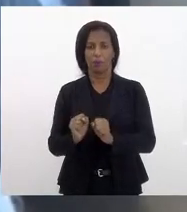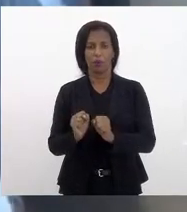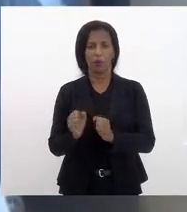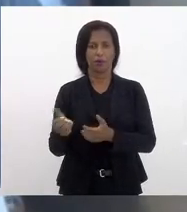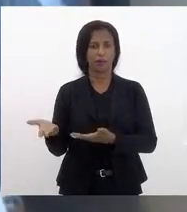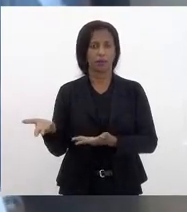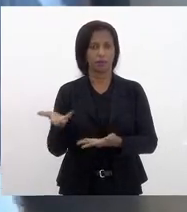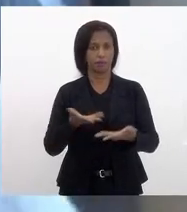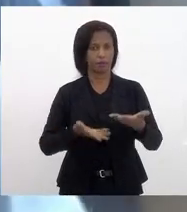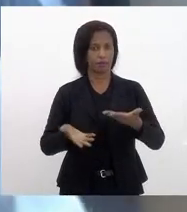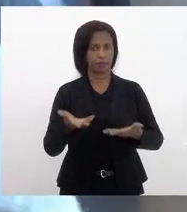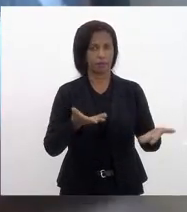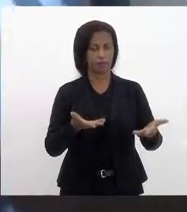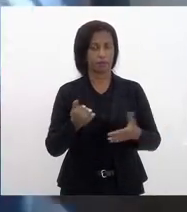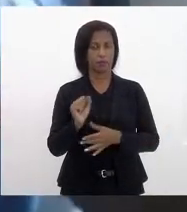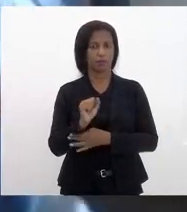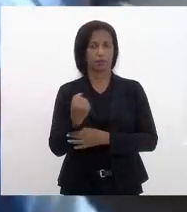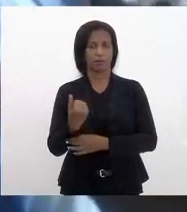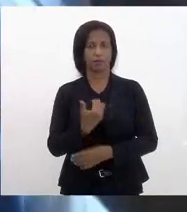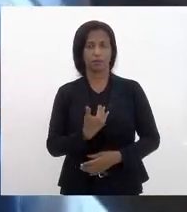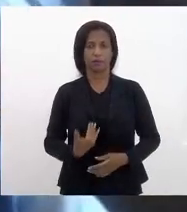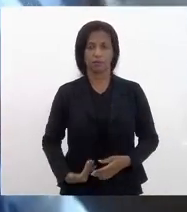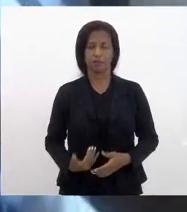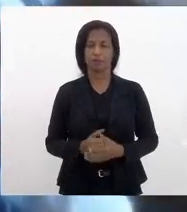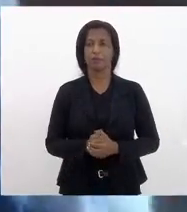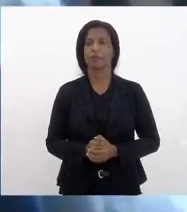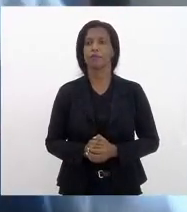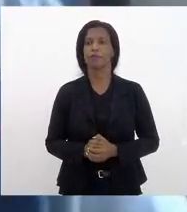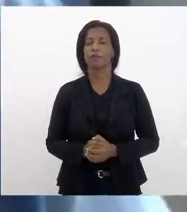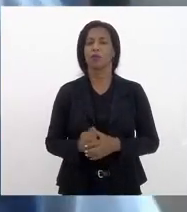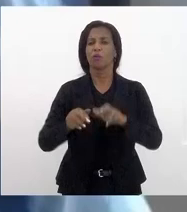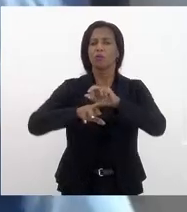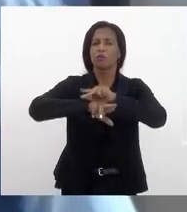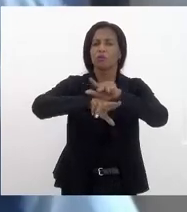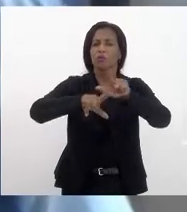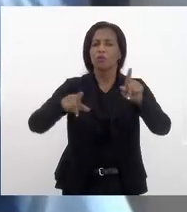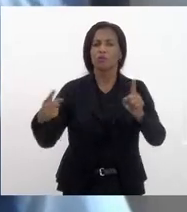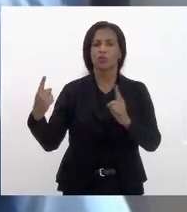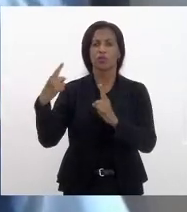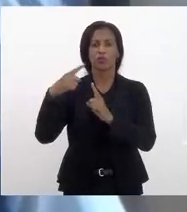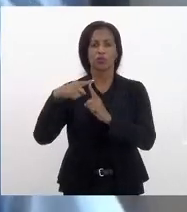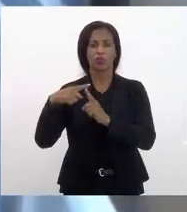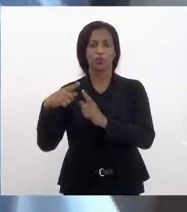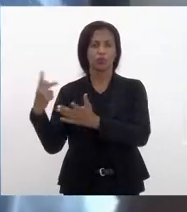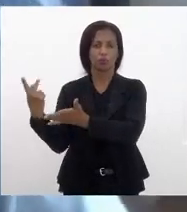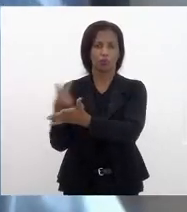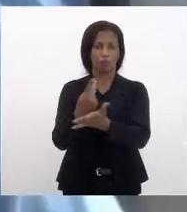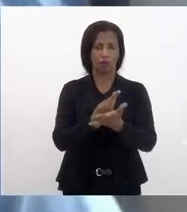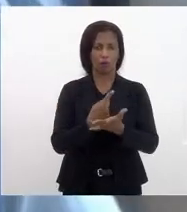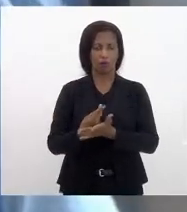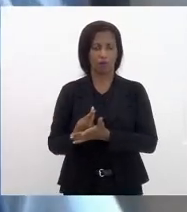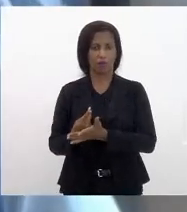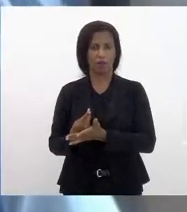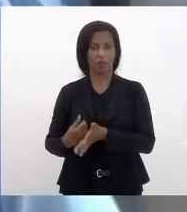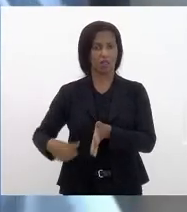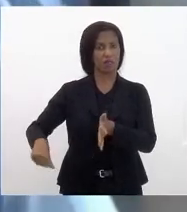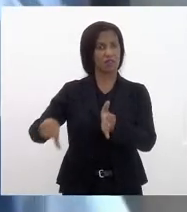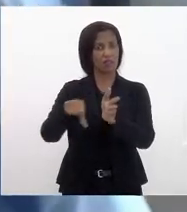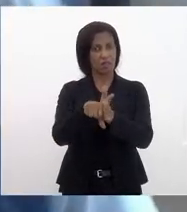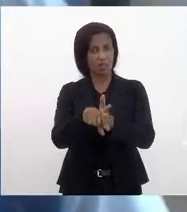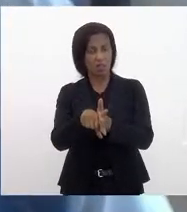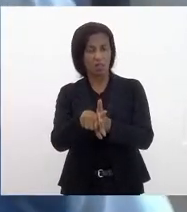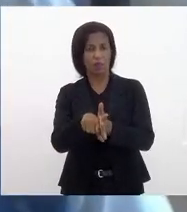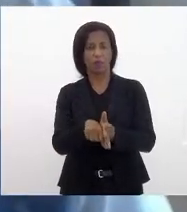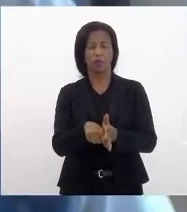para o ISP, o Instituto de Segurança Pública, sobre vários tipos de delitos, sobre vários tipos de crimes, sobre vários